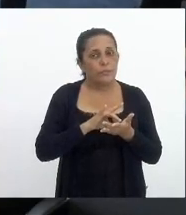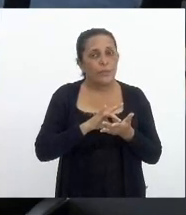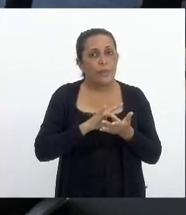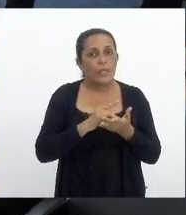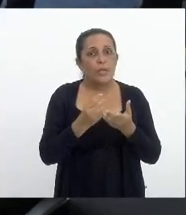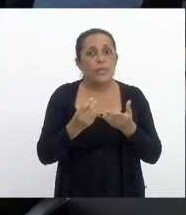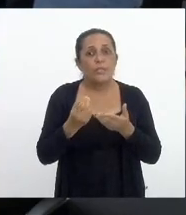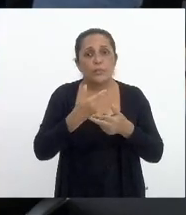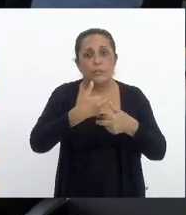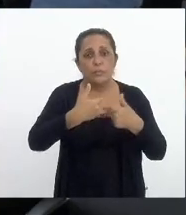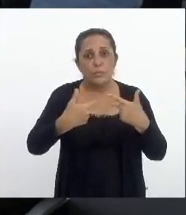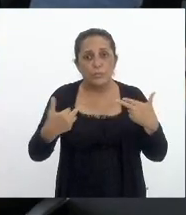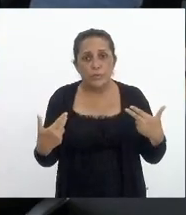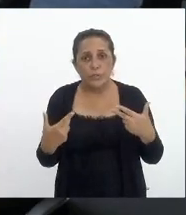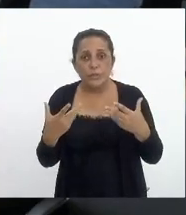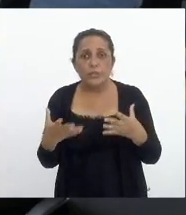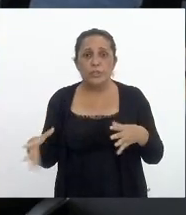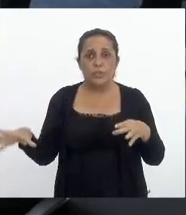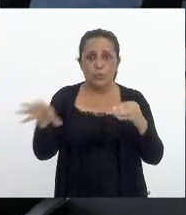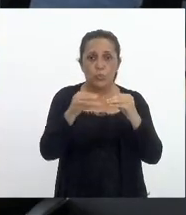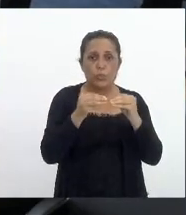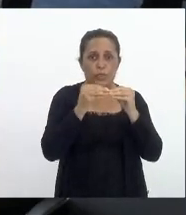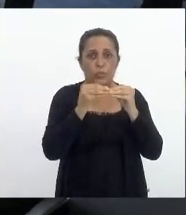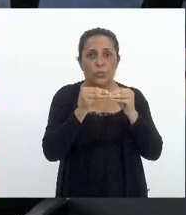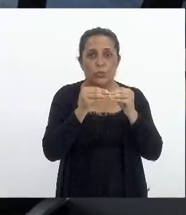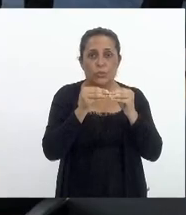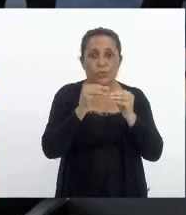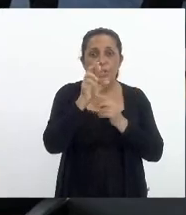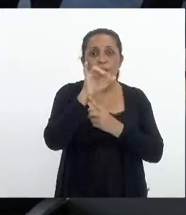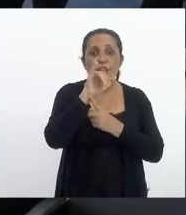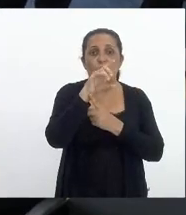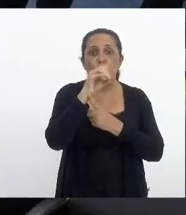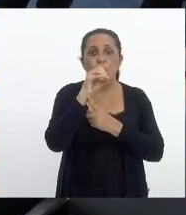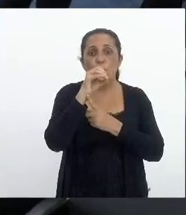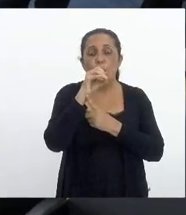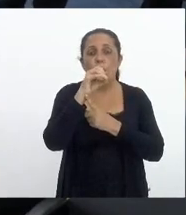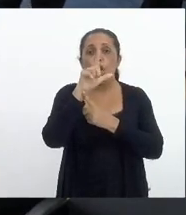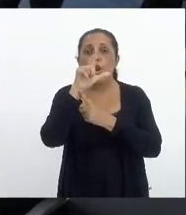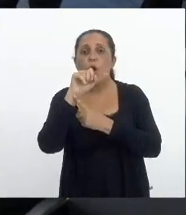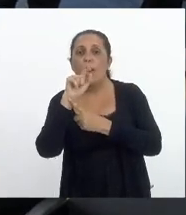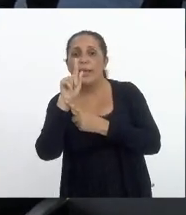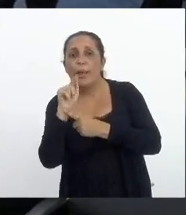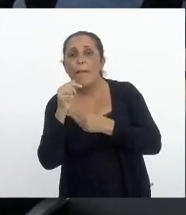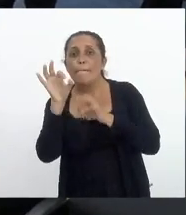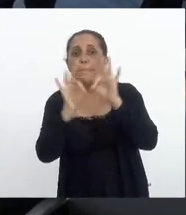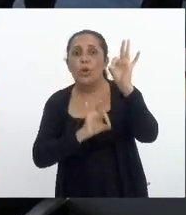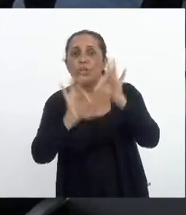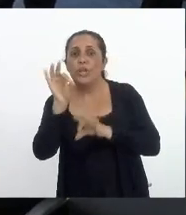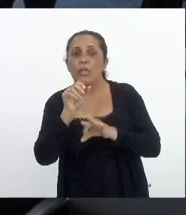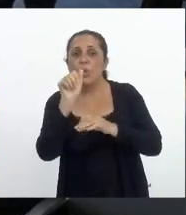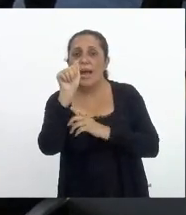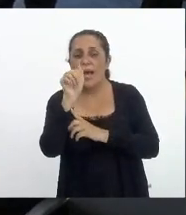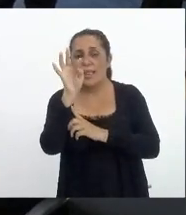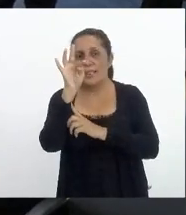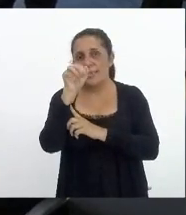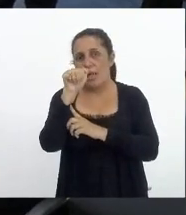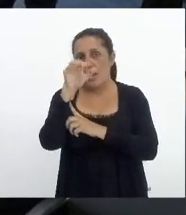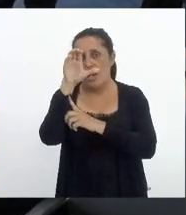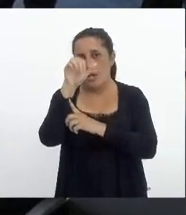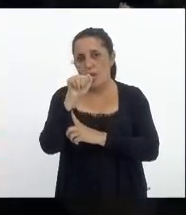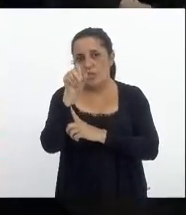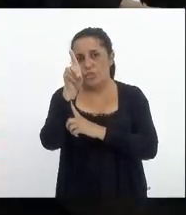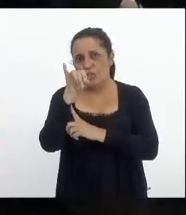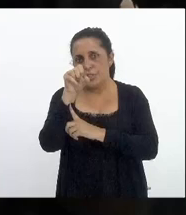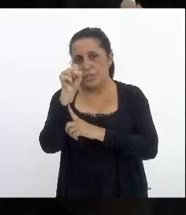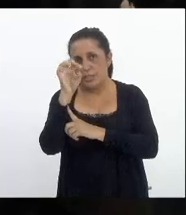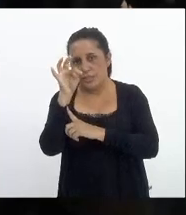produtos estão sendo incluídos no Rio Log que é o projeto atacadista e incluído no Rio Log já